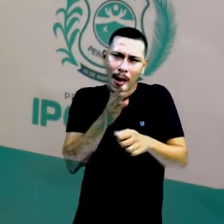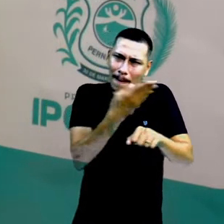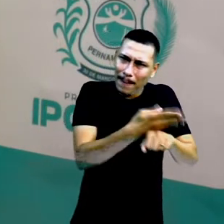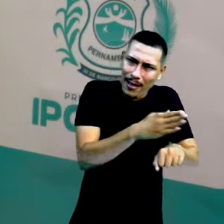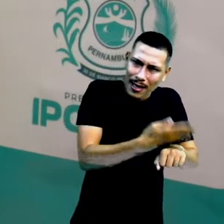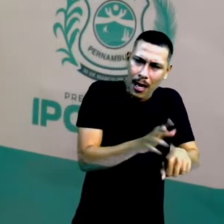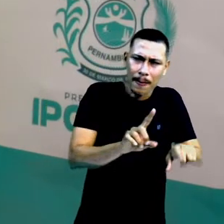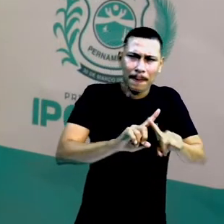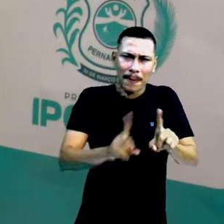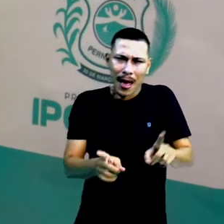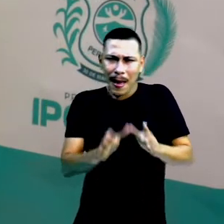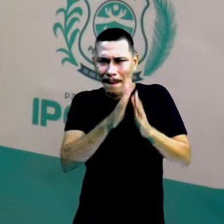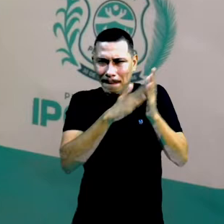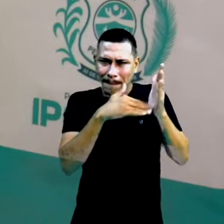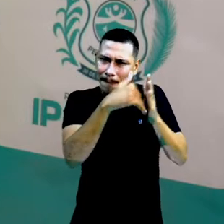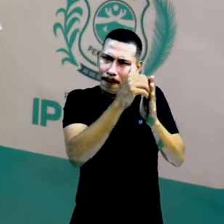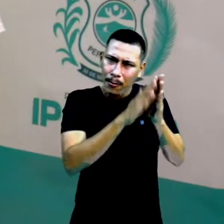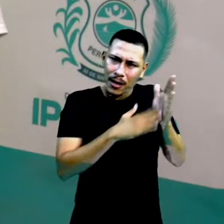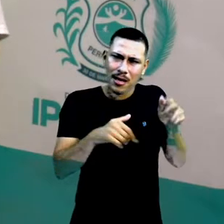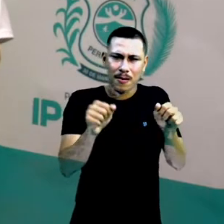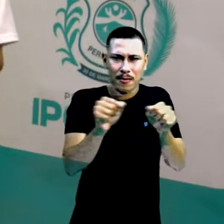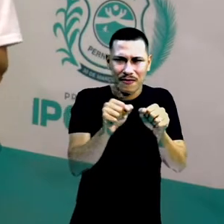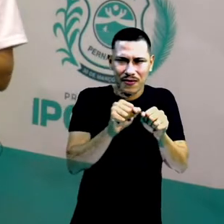fazer enfeites, não isso?